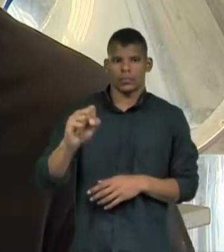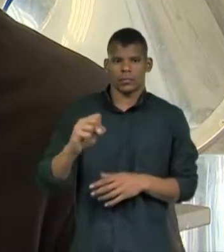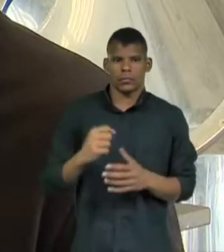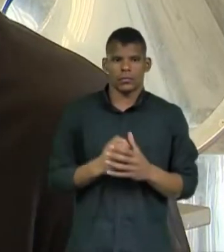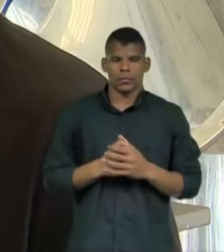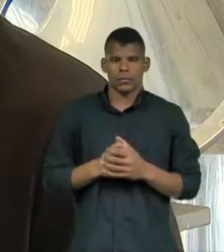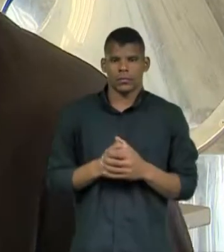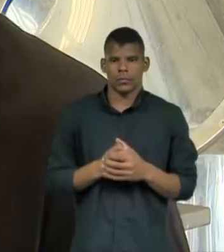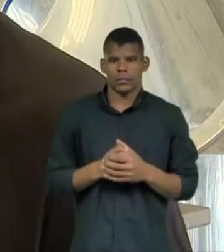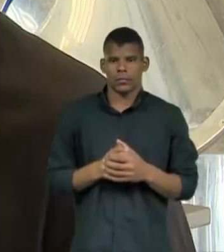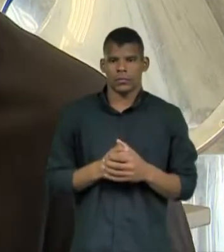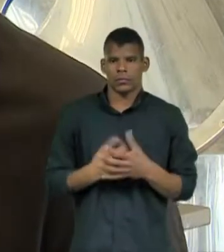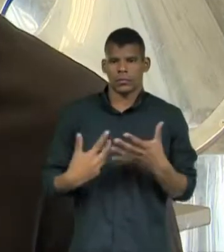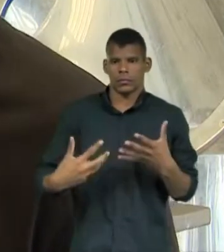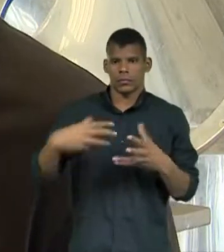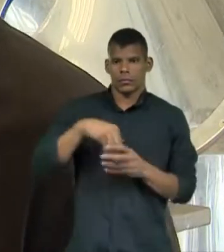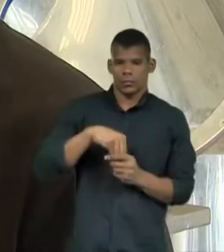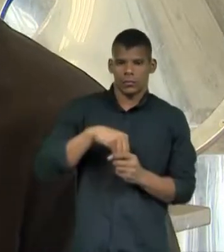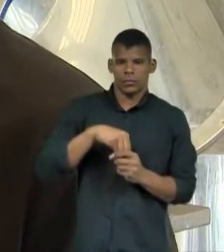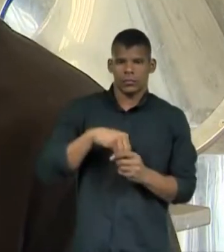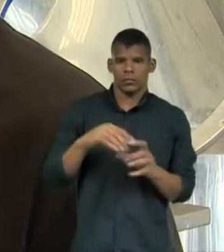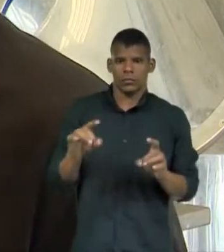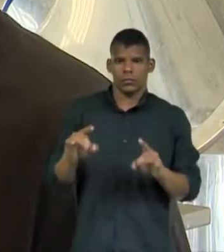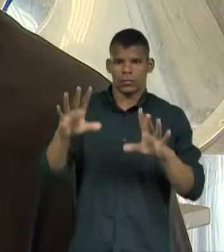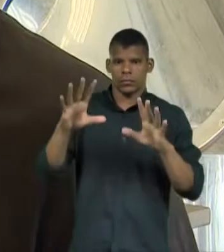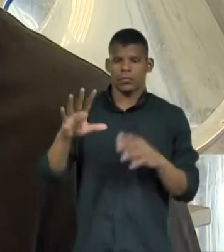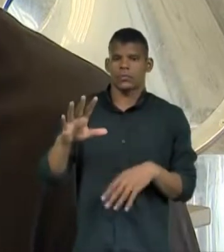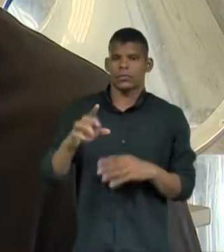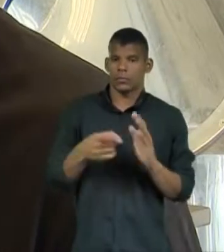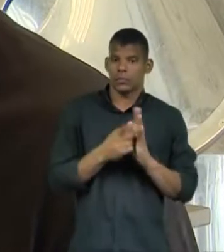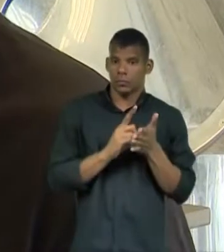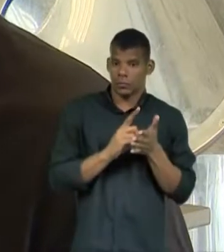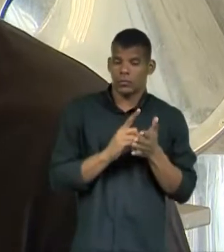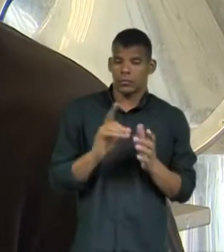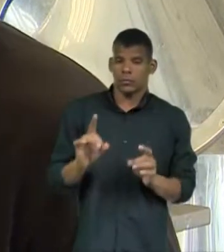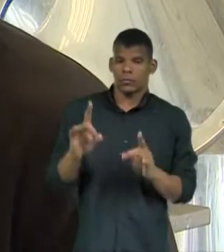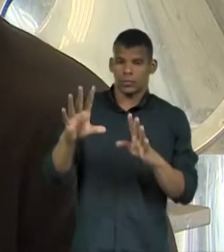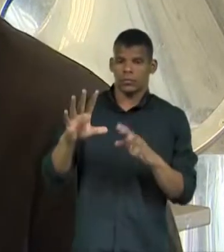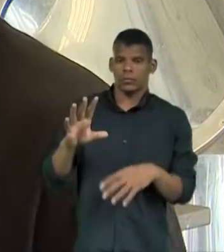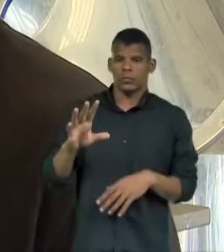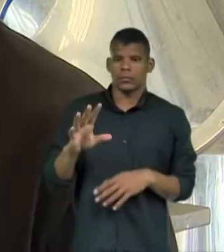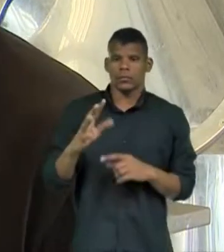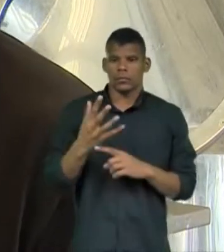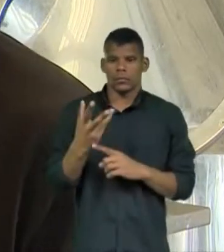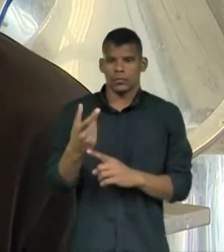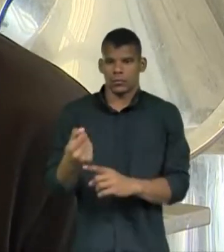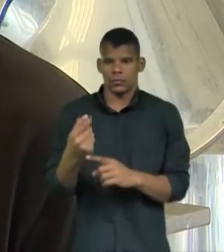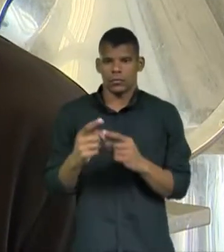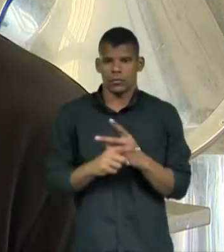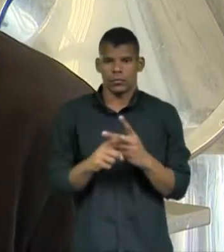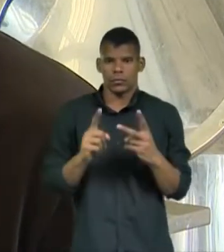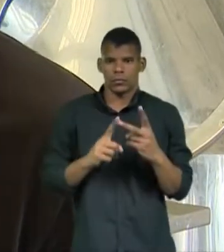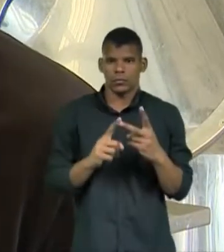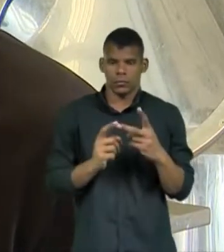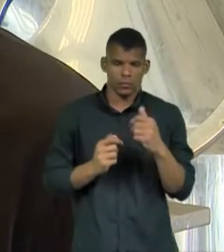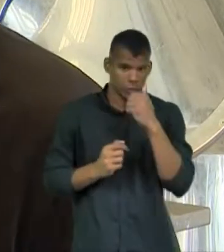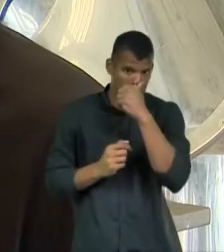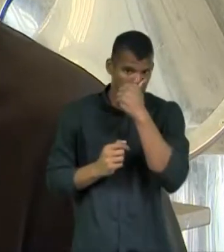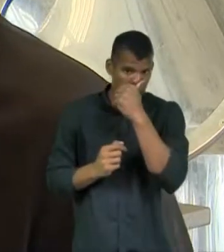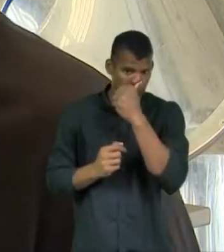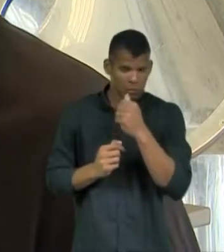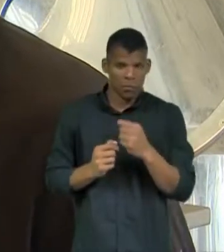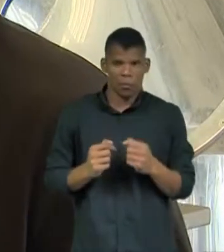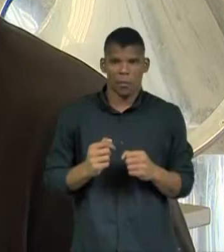Aqui dentro, está vendendo mais do que antes. Principalmente para eventos pessoais,